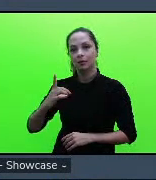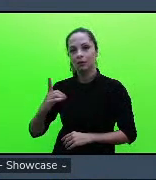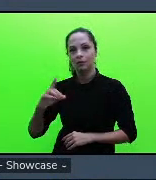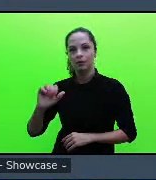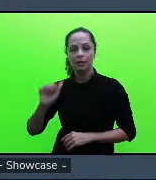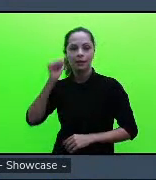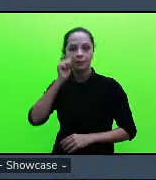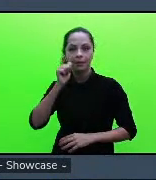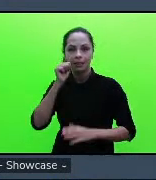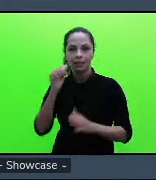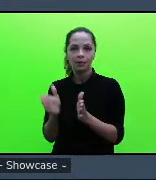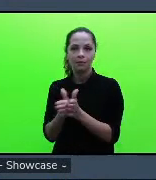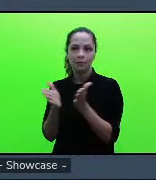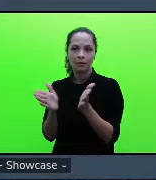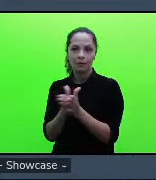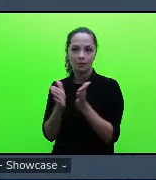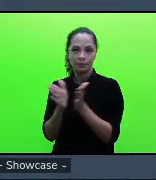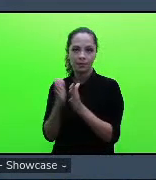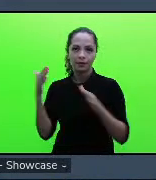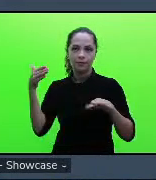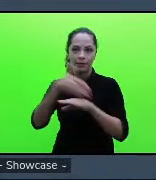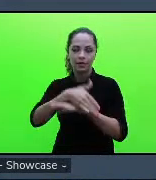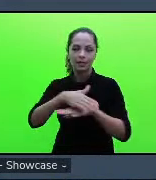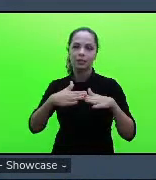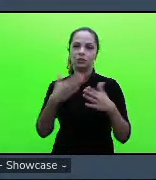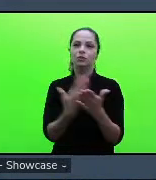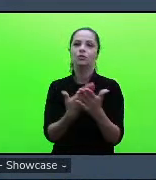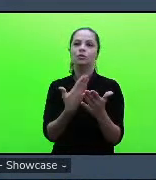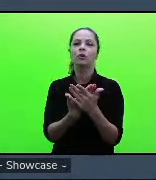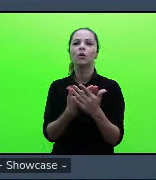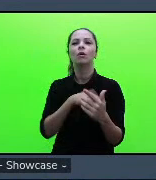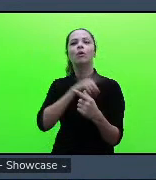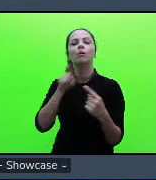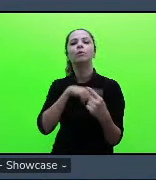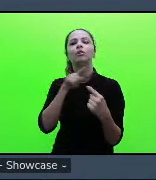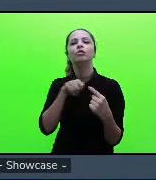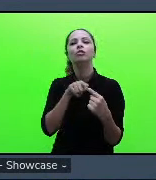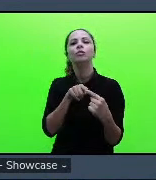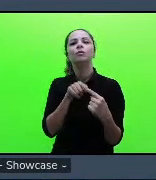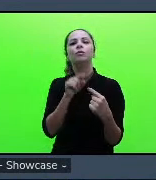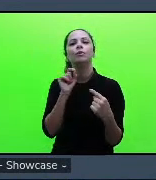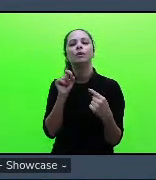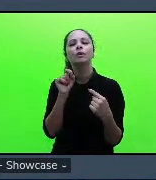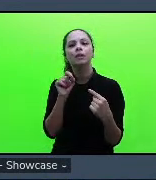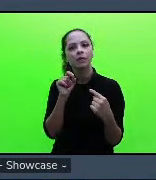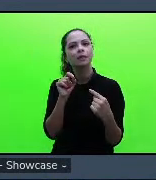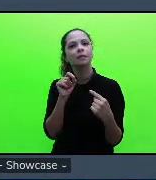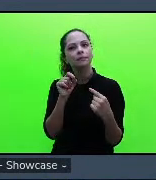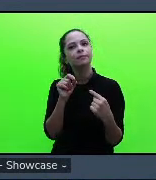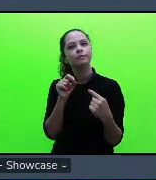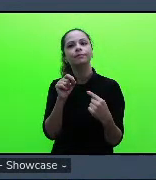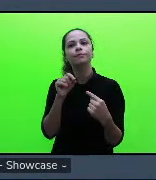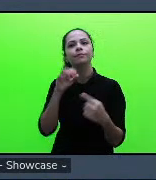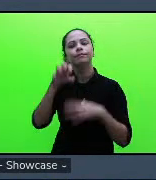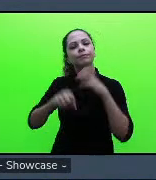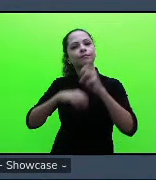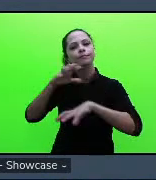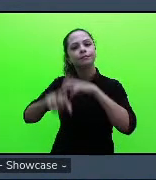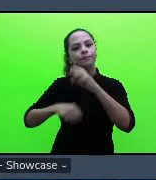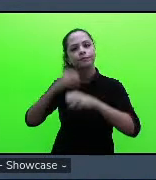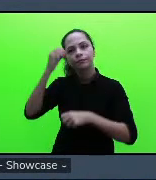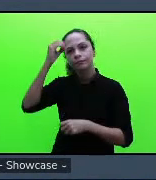escola não com intuito de ser de buscar o conhecimento mas com o intuito de